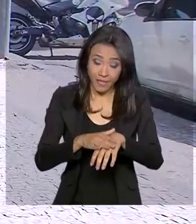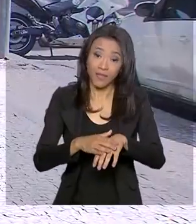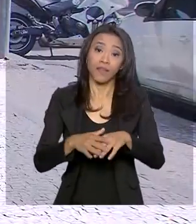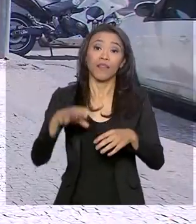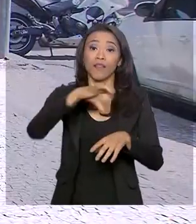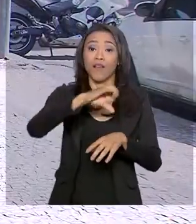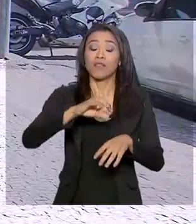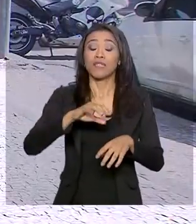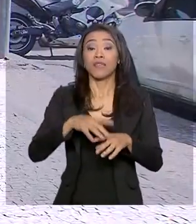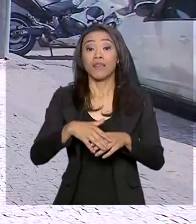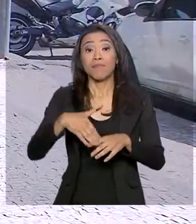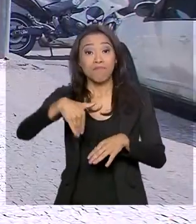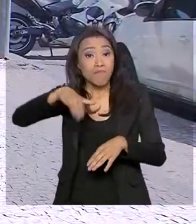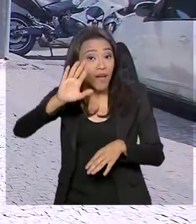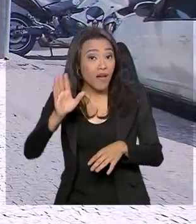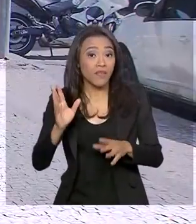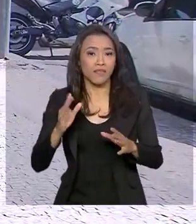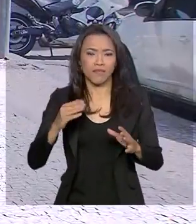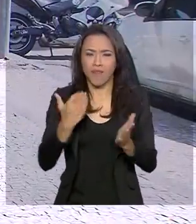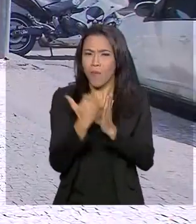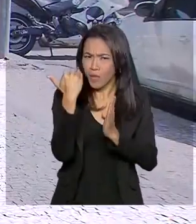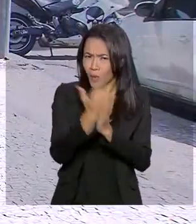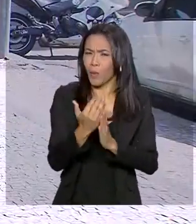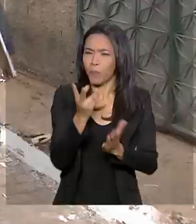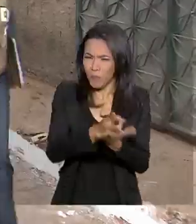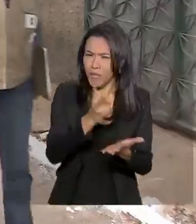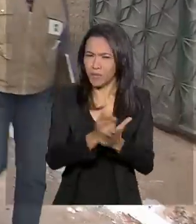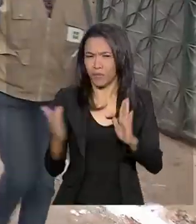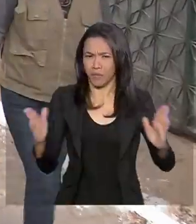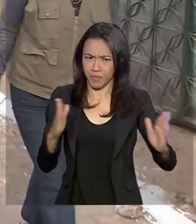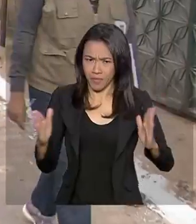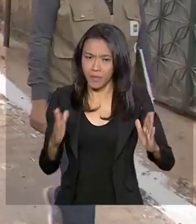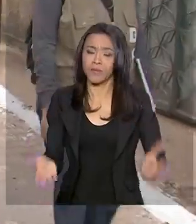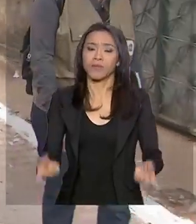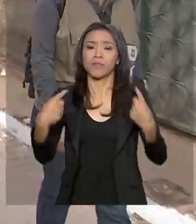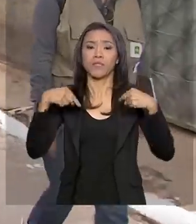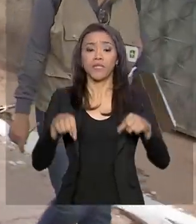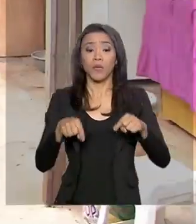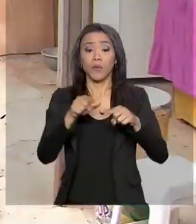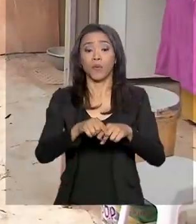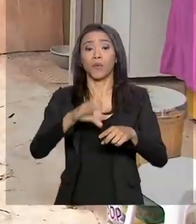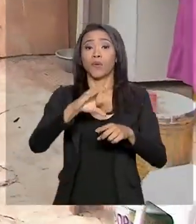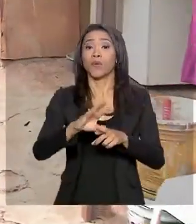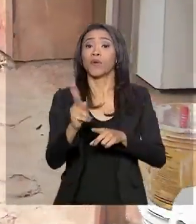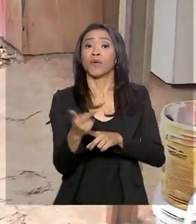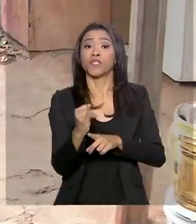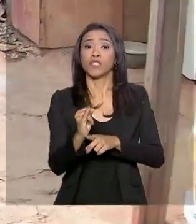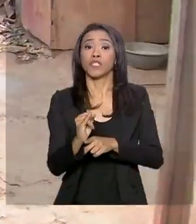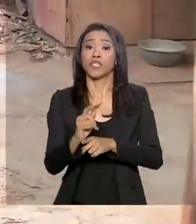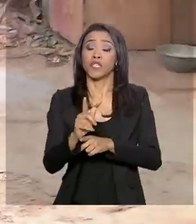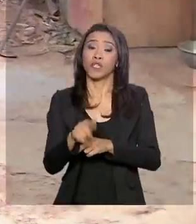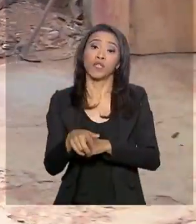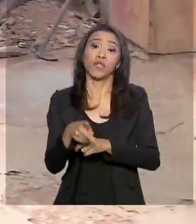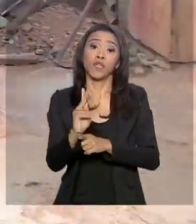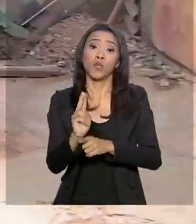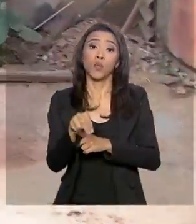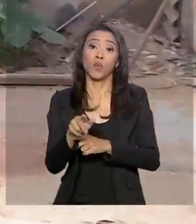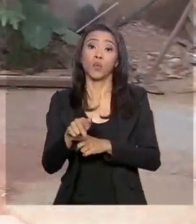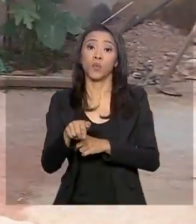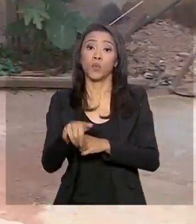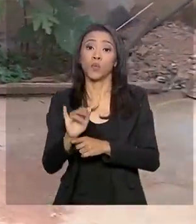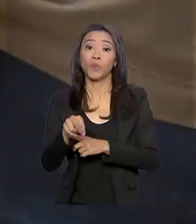% em relação ao mesmo período de 2018. Os de chikungunya também cresceram, chegaram a pouco mais de